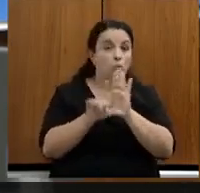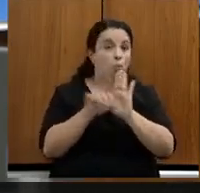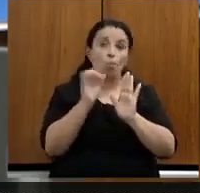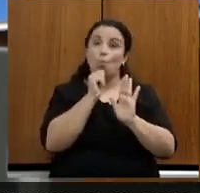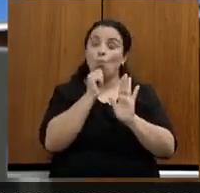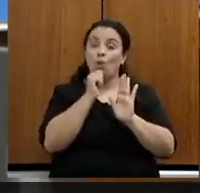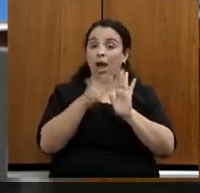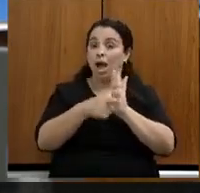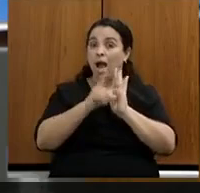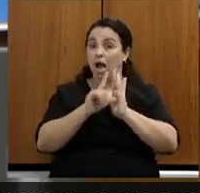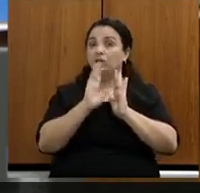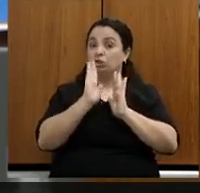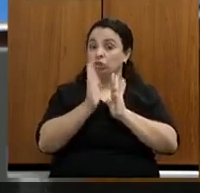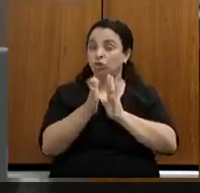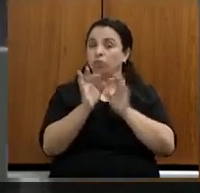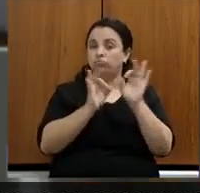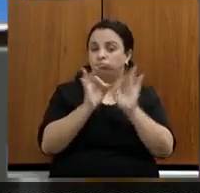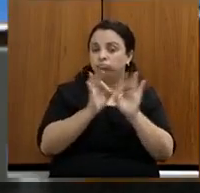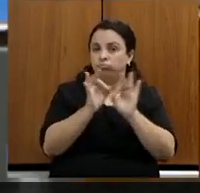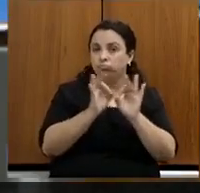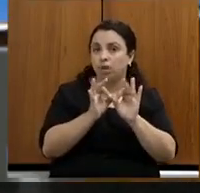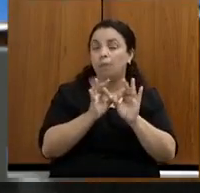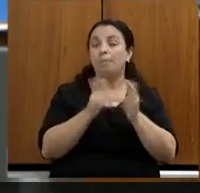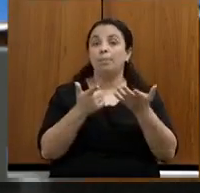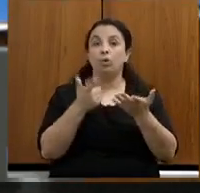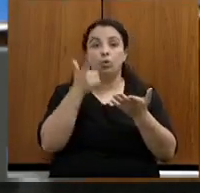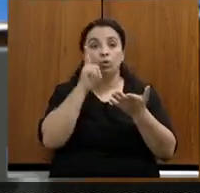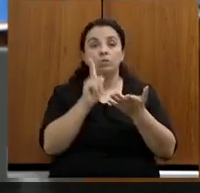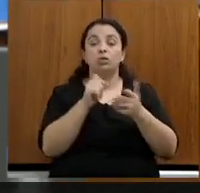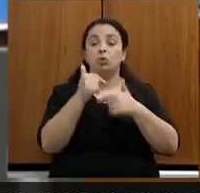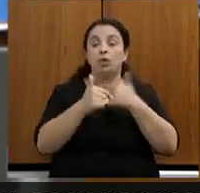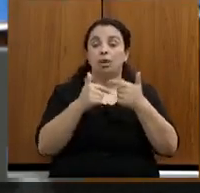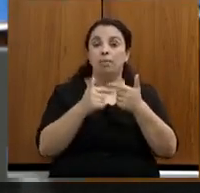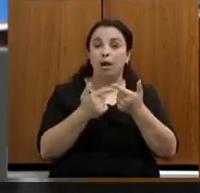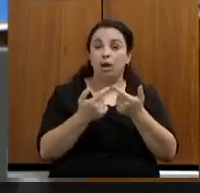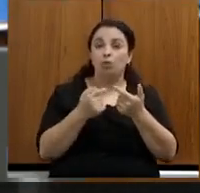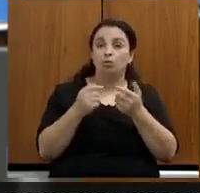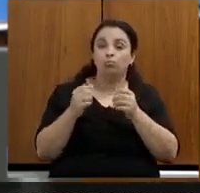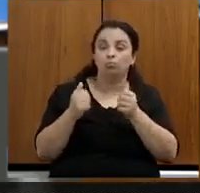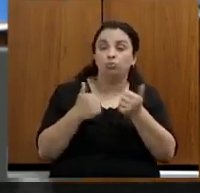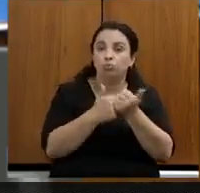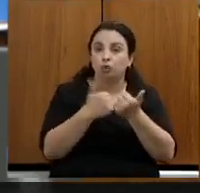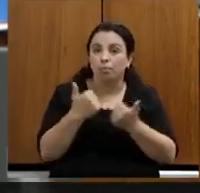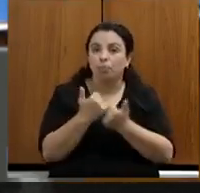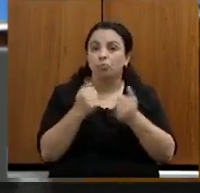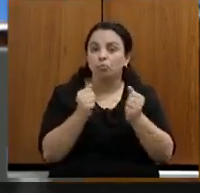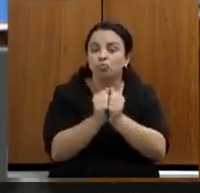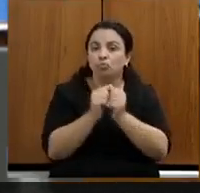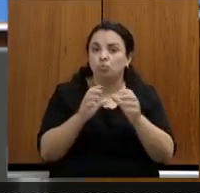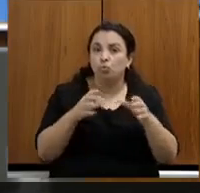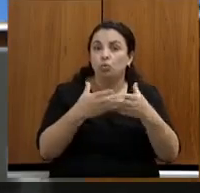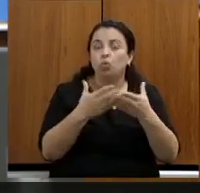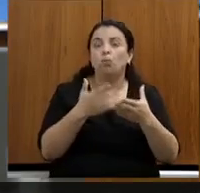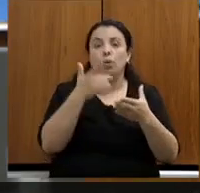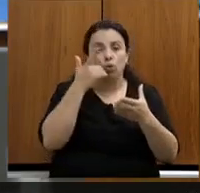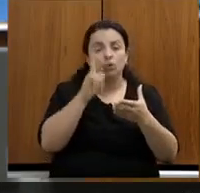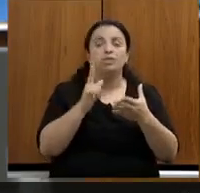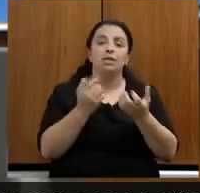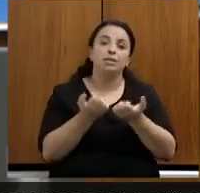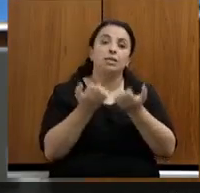para que eles prestassem serviço em conjunto, ganhassem escala e pudessem investir e prestar um serviço de qualidade.